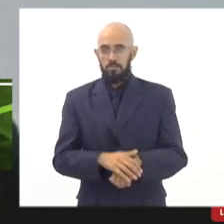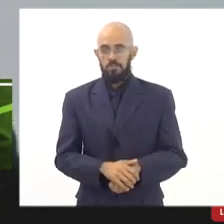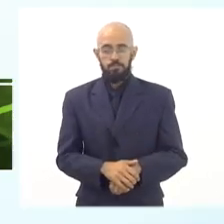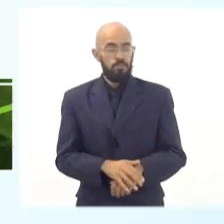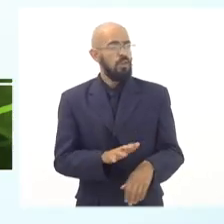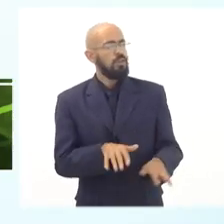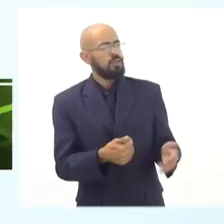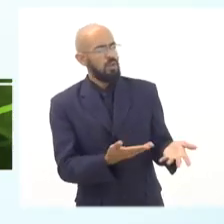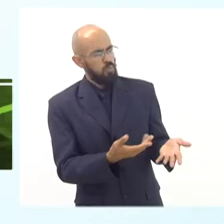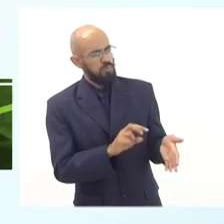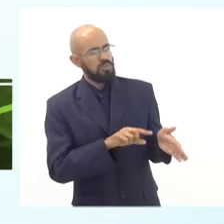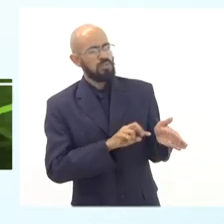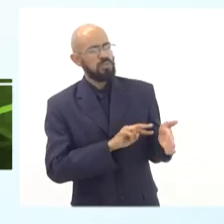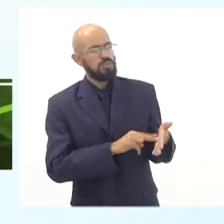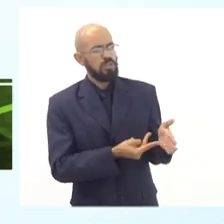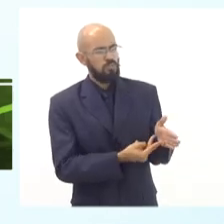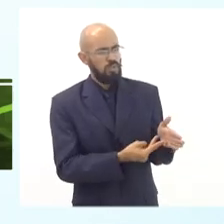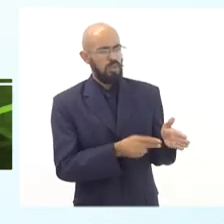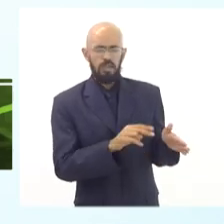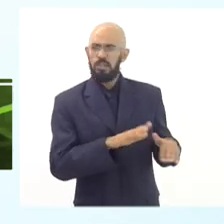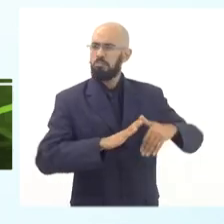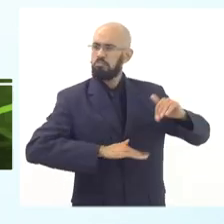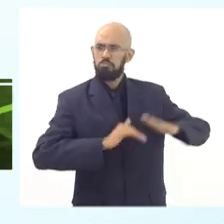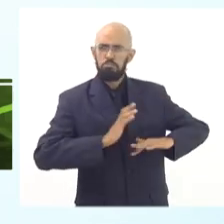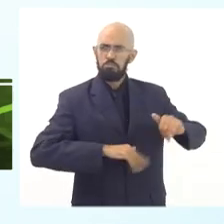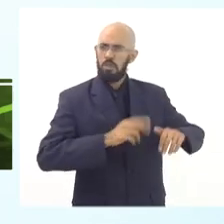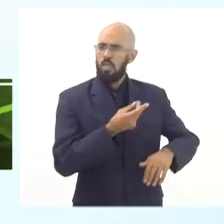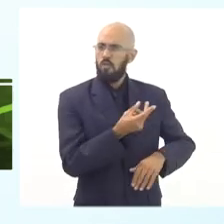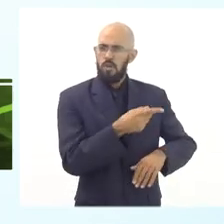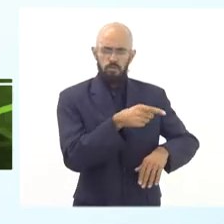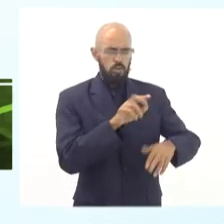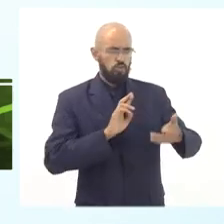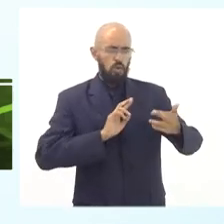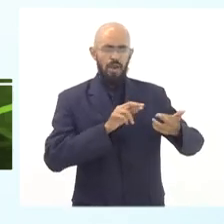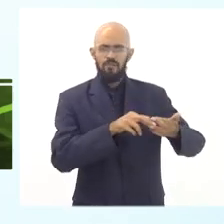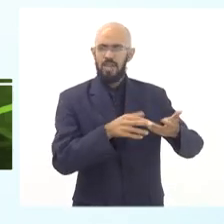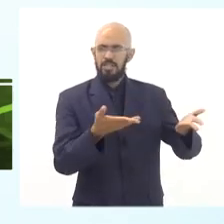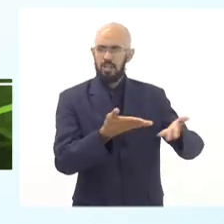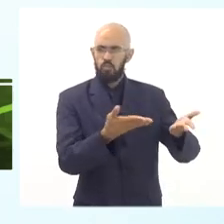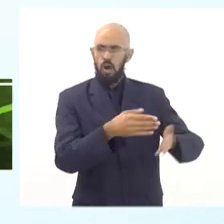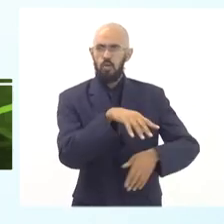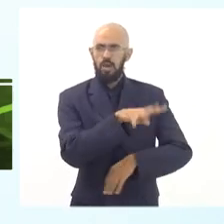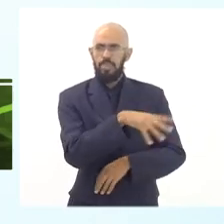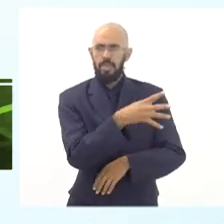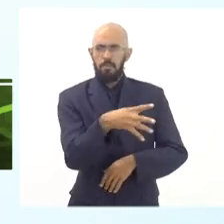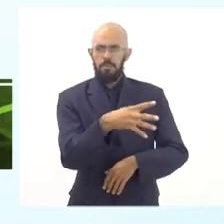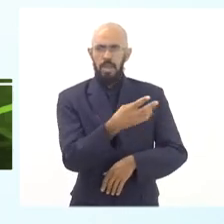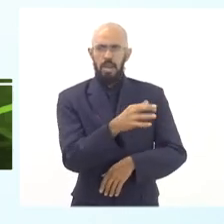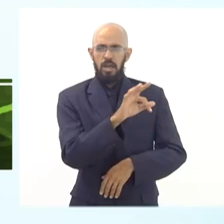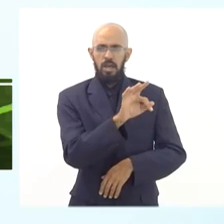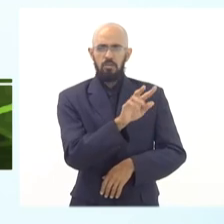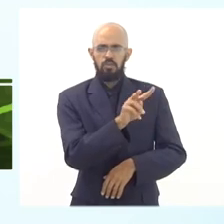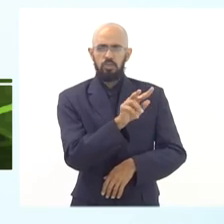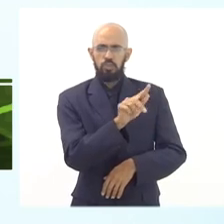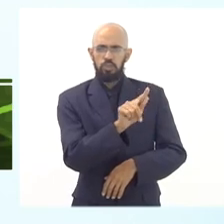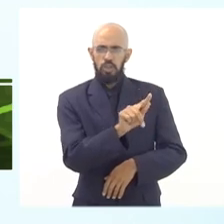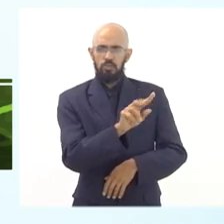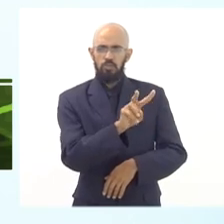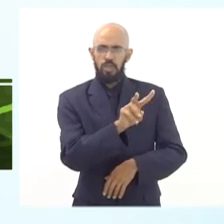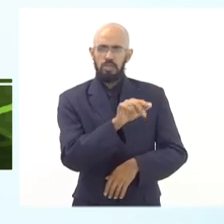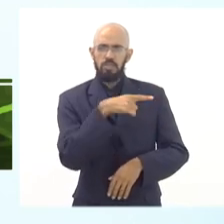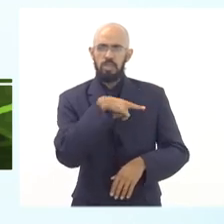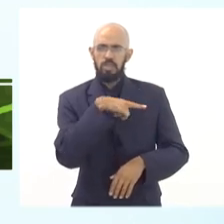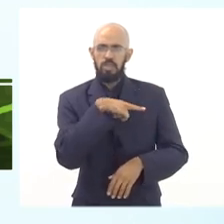independente do valor praticado no mercado, só com base no referencial atual, que é a tabela FGV, você teria aí uma